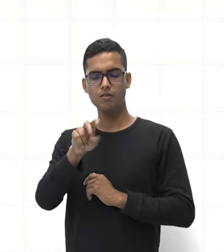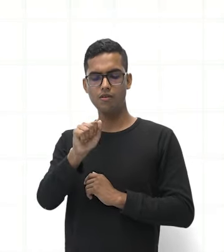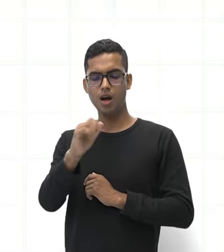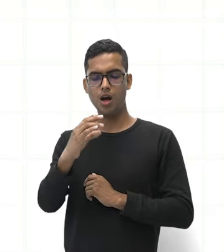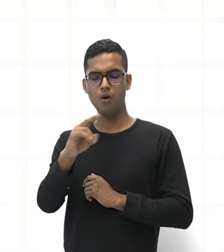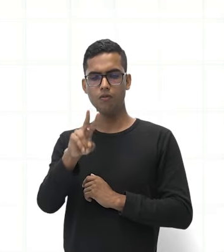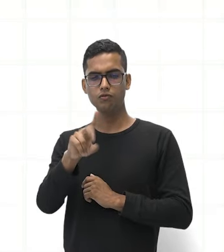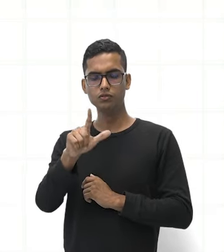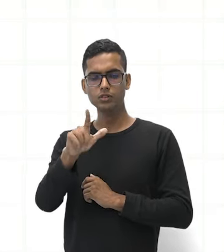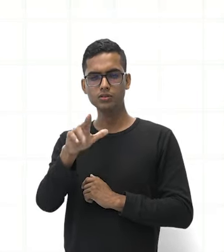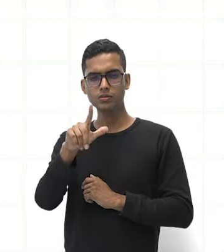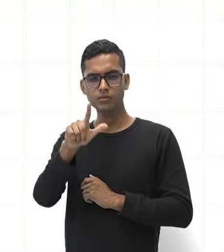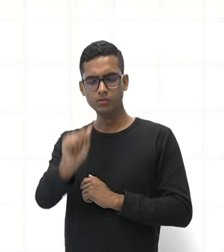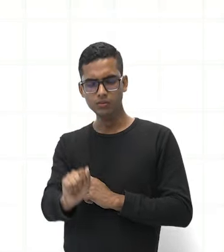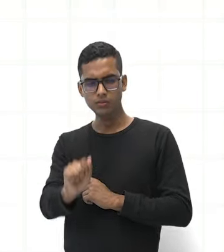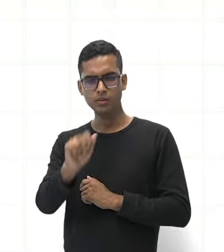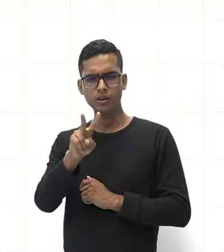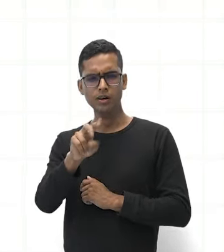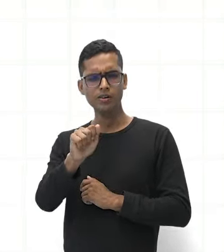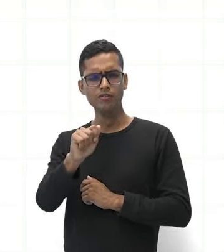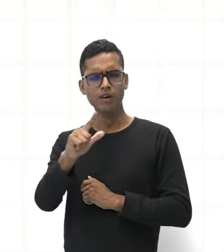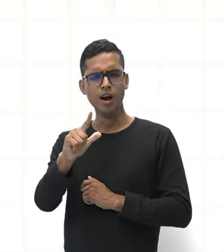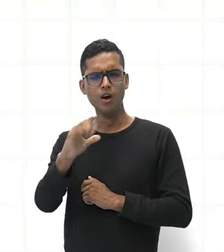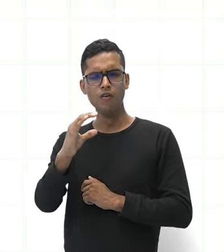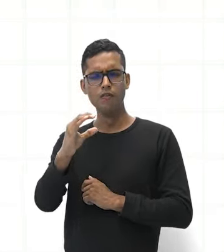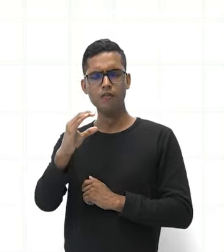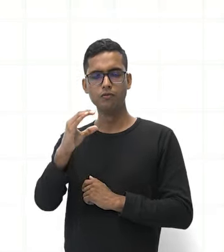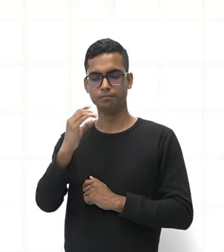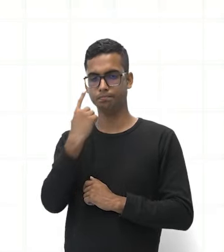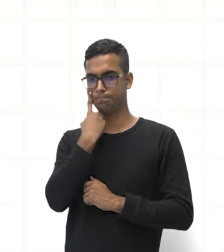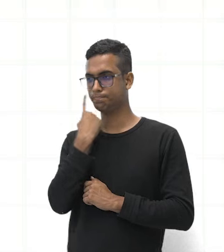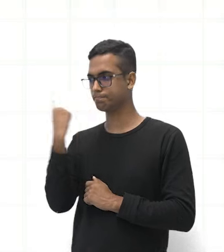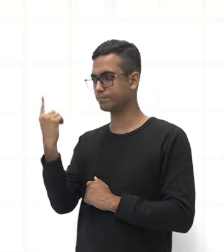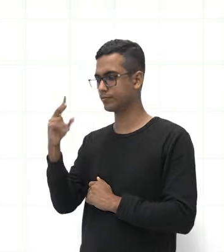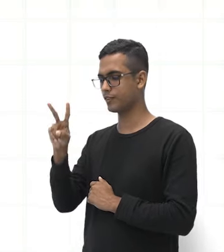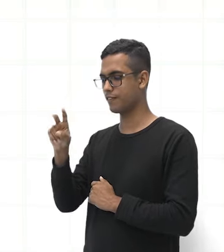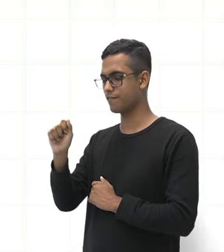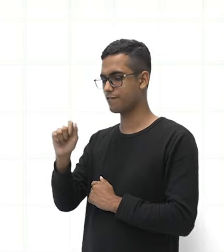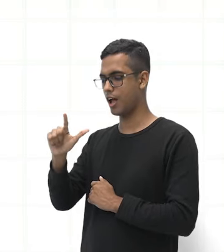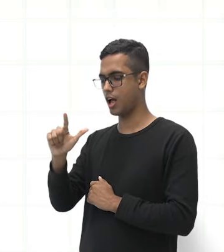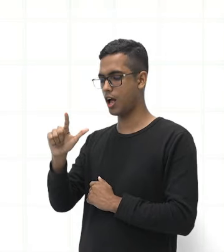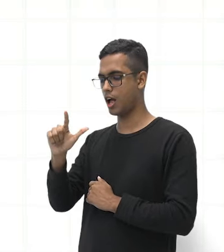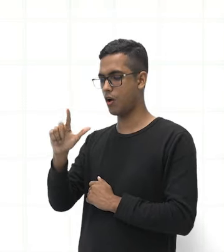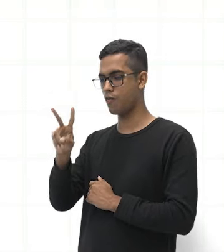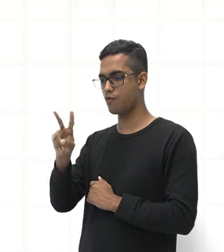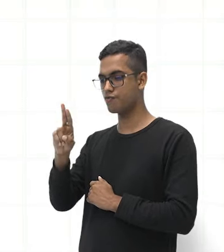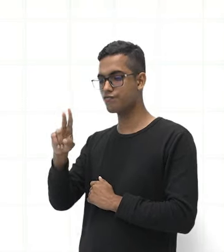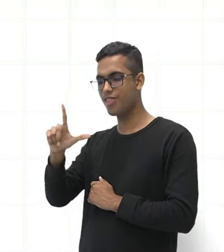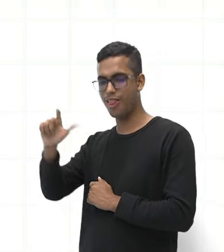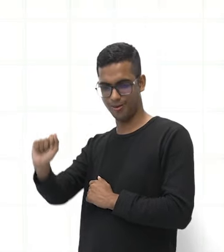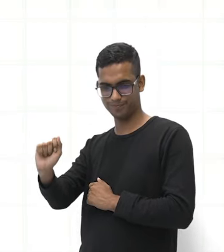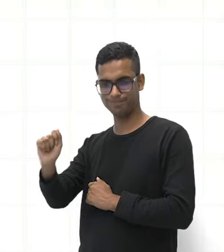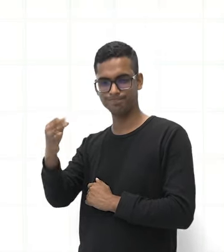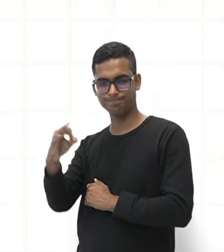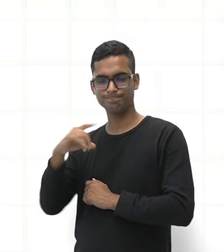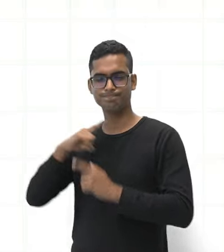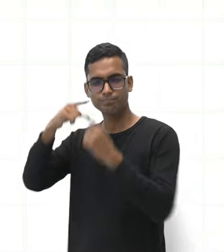válvula você só vai encontrar em artérias. Por quê? Para que o sangue não volte, certo?